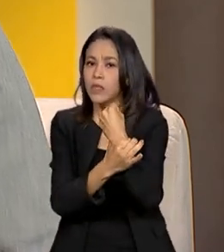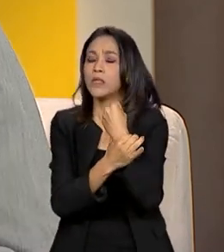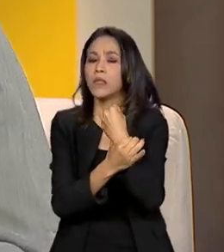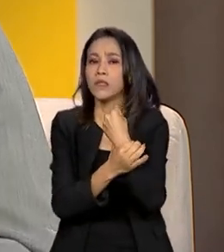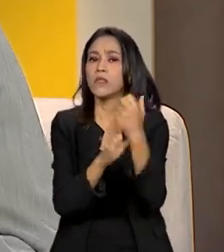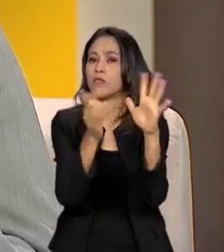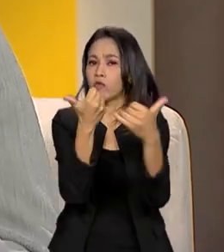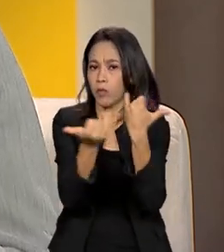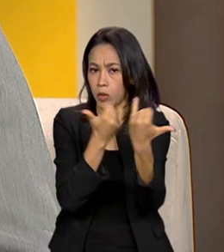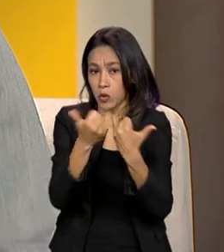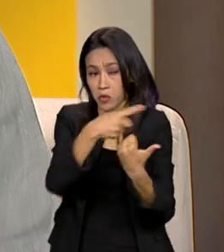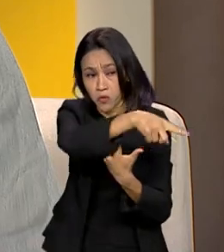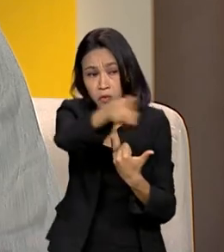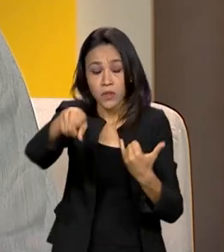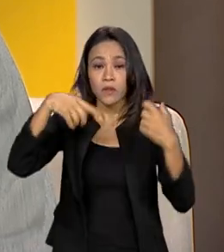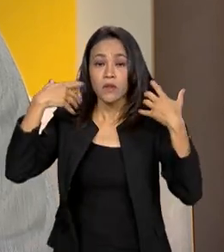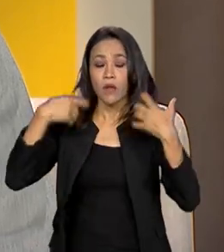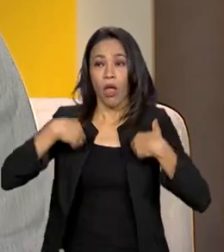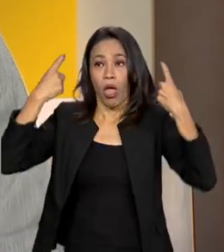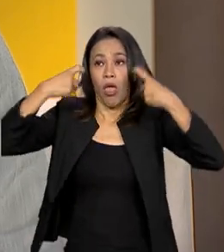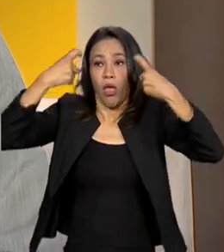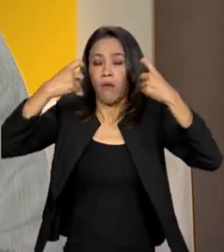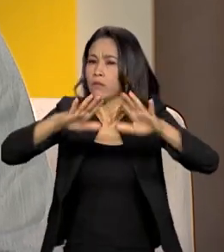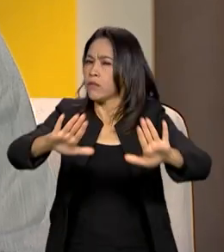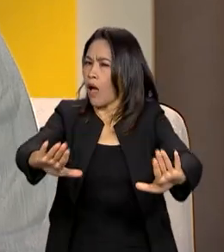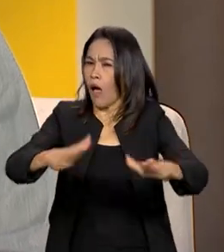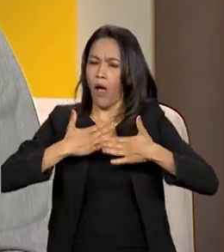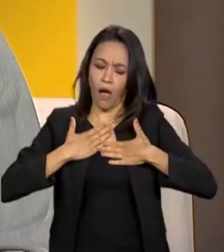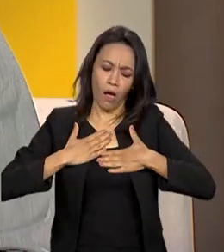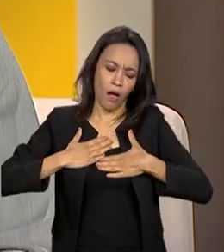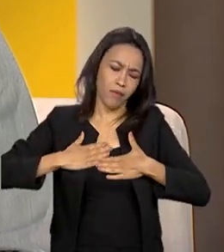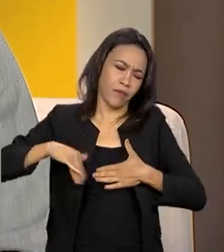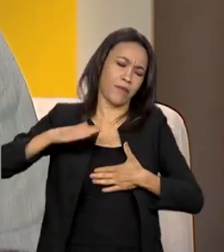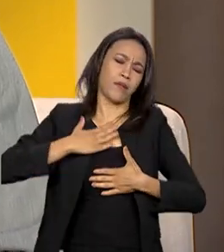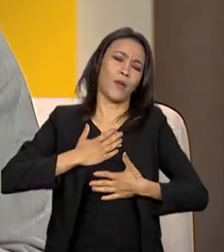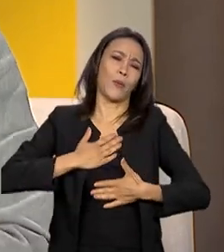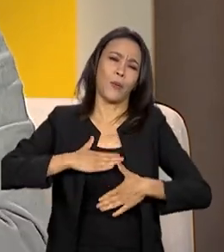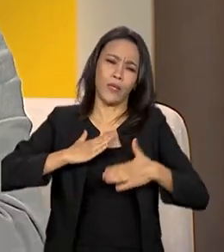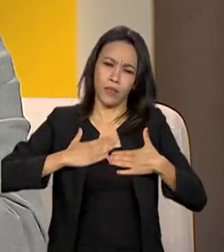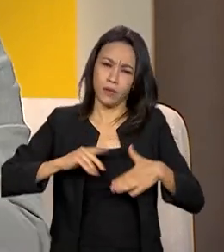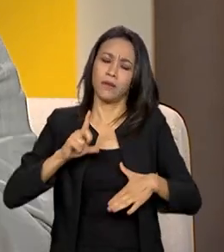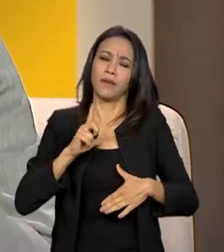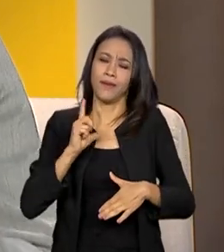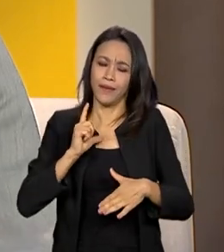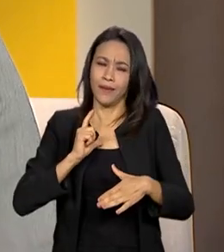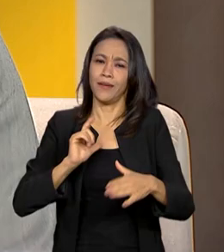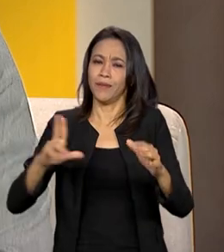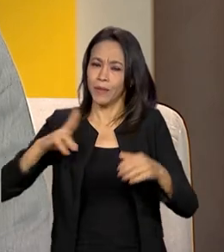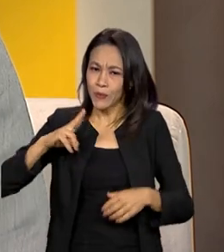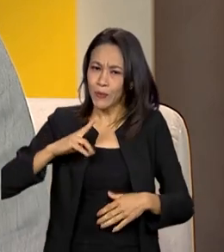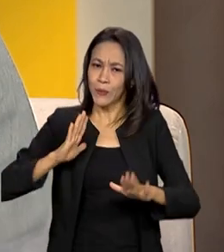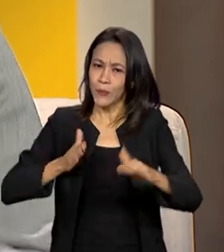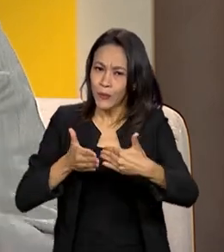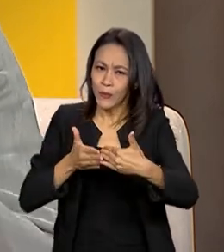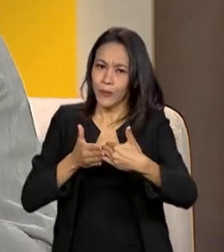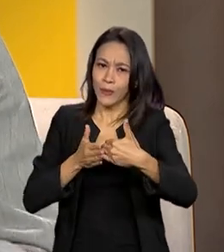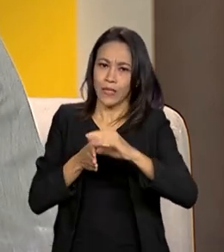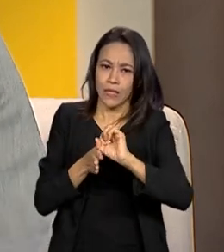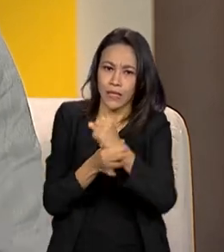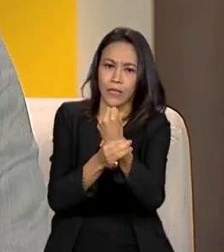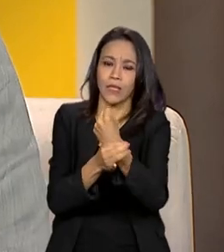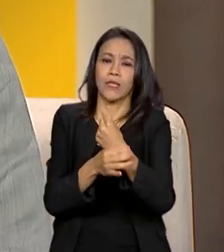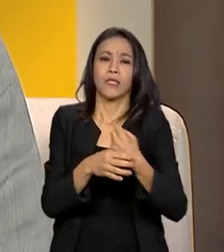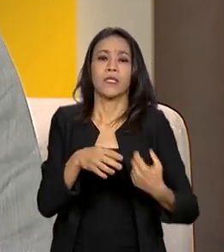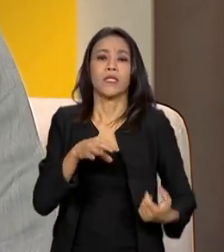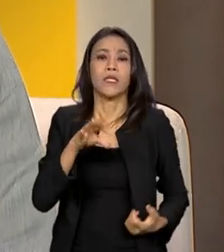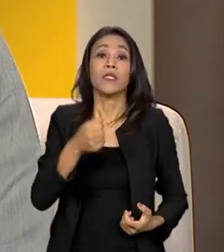Então, a população pode ficar tranquila, são os mesmos ambientes onde estão armazenados dados de sigilo fiscal, onde estão os impostos